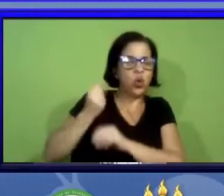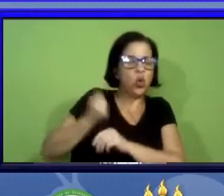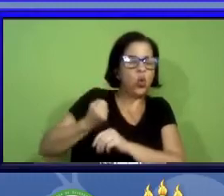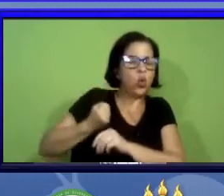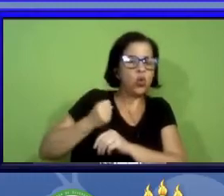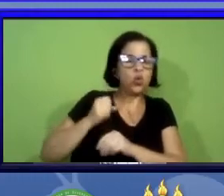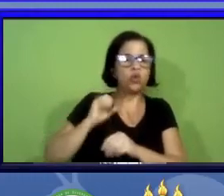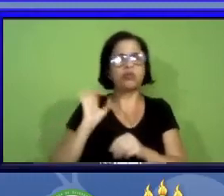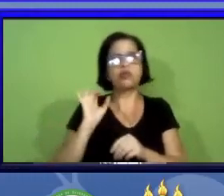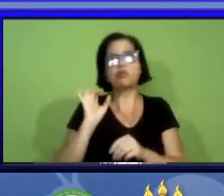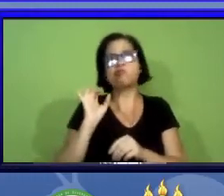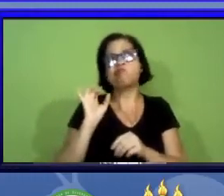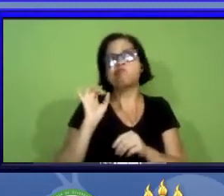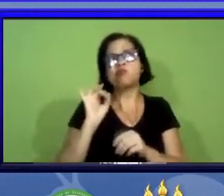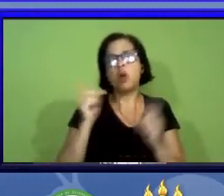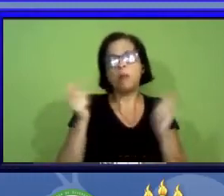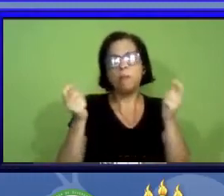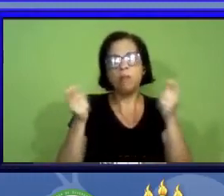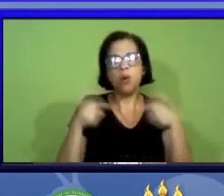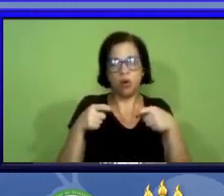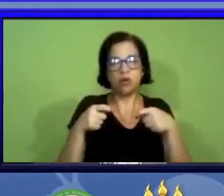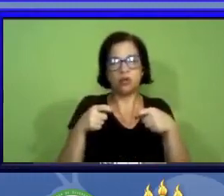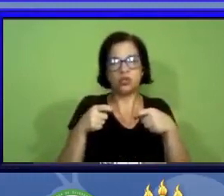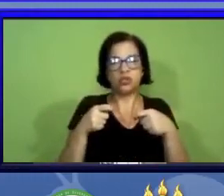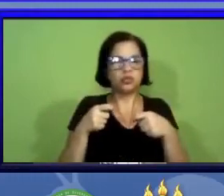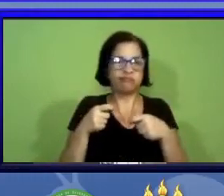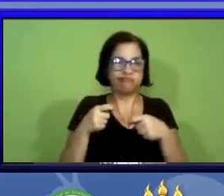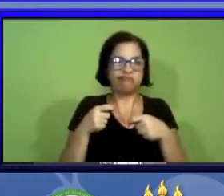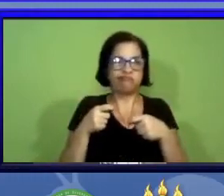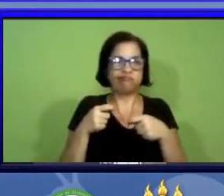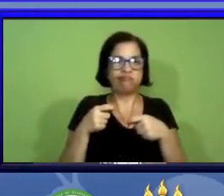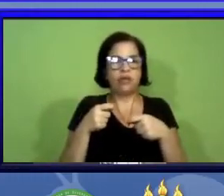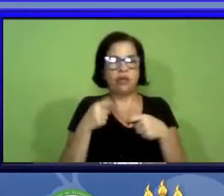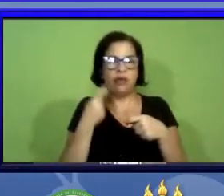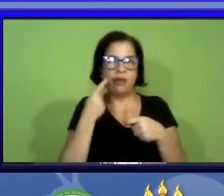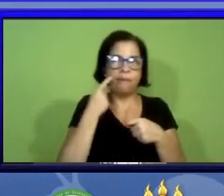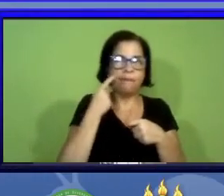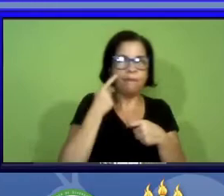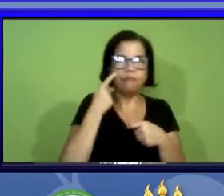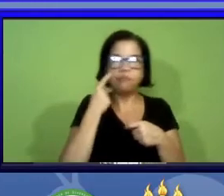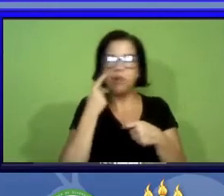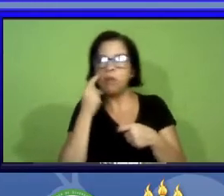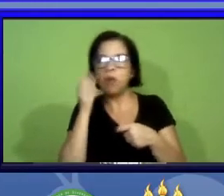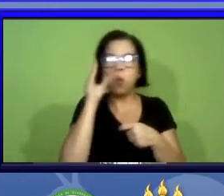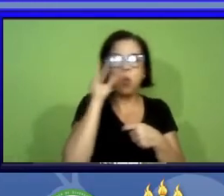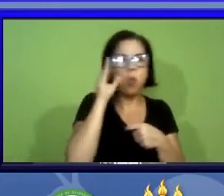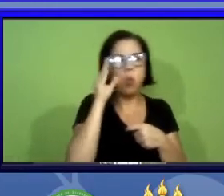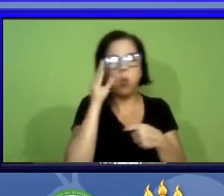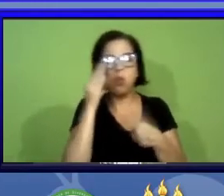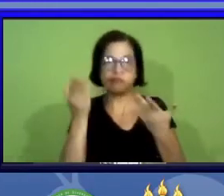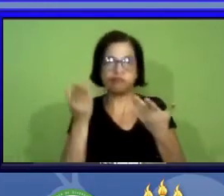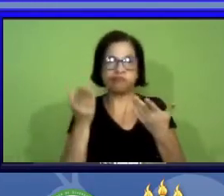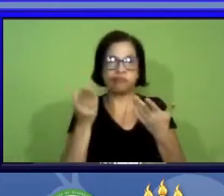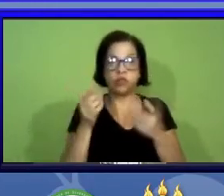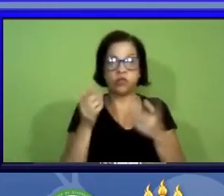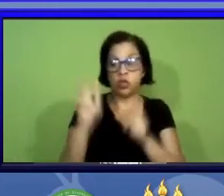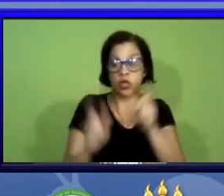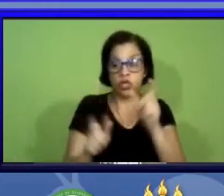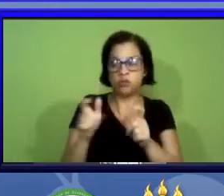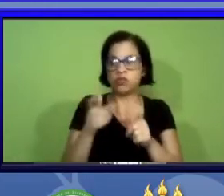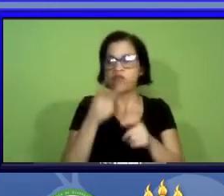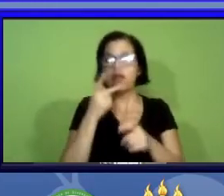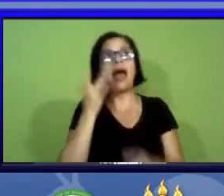possível através de especulações então os especialistas diziam